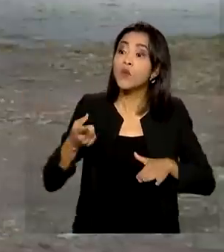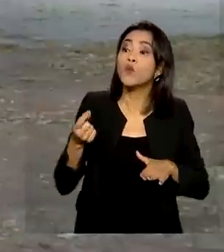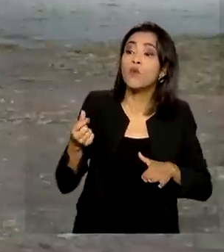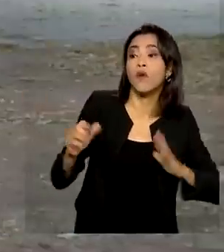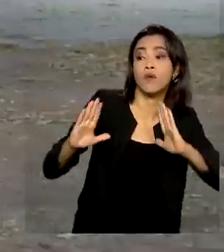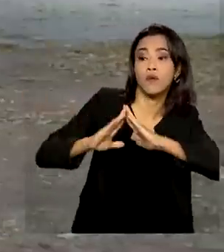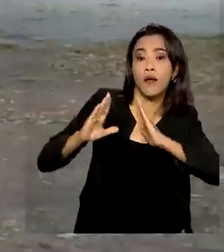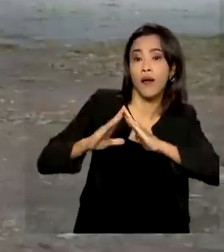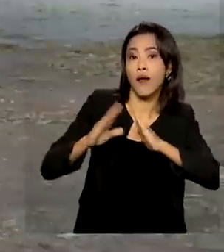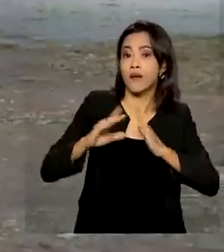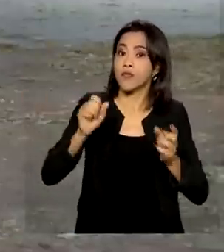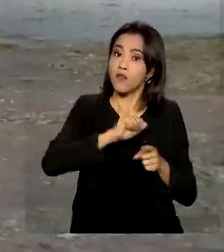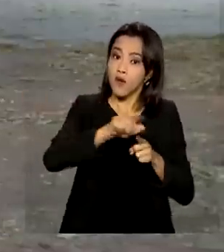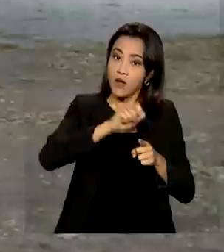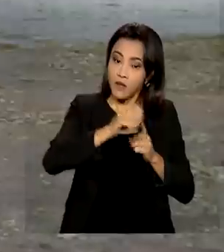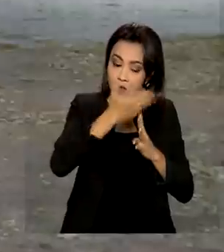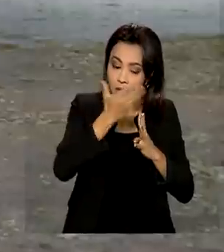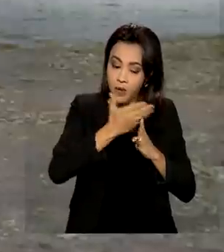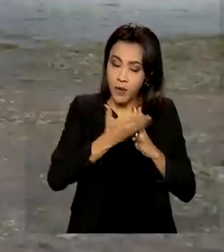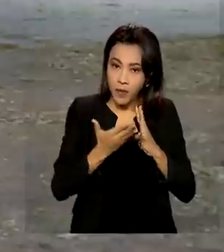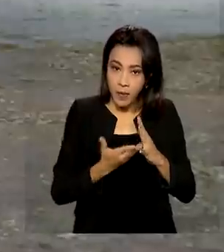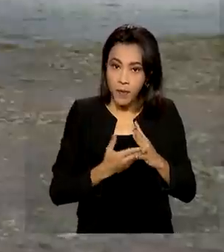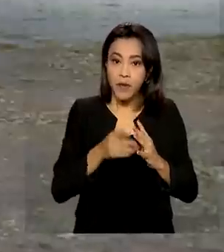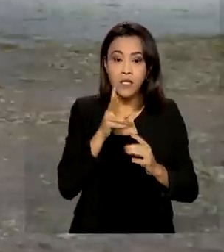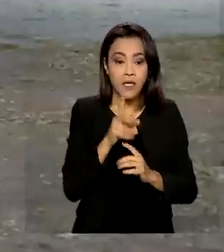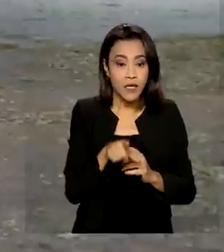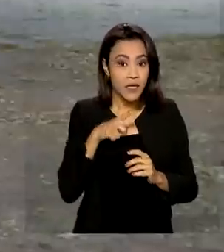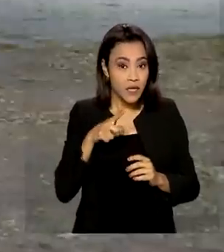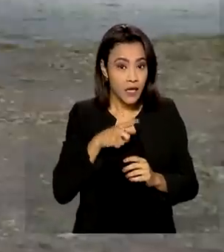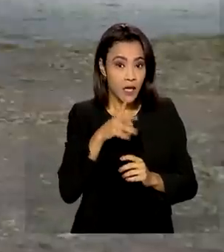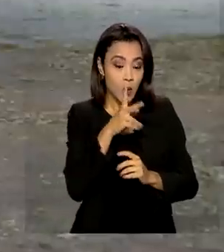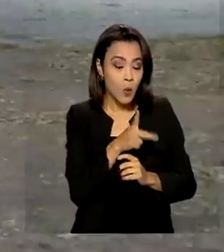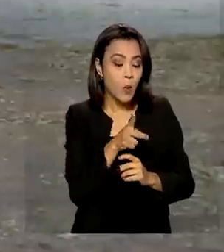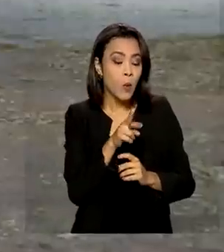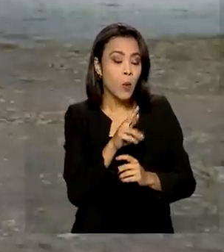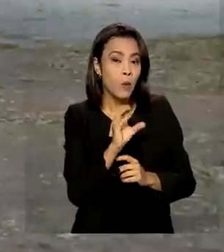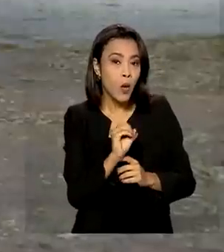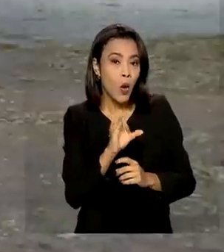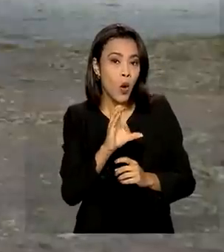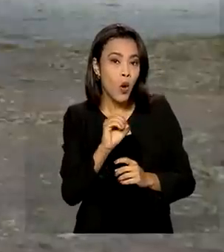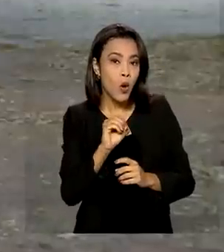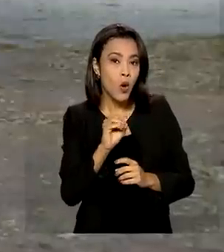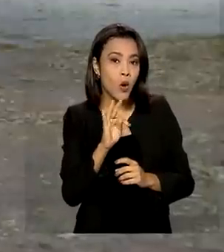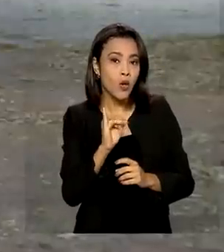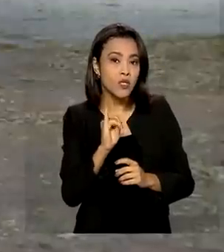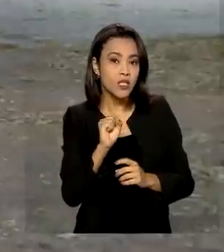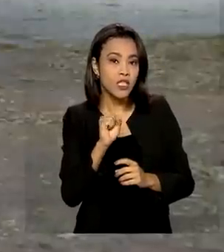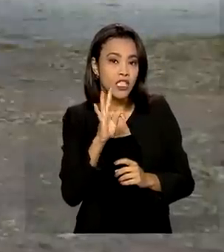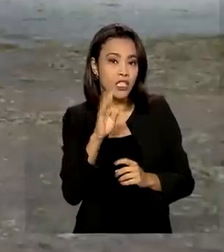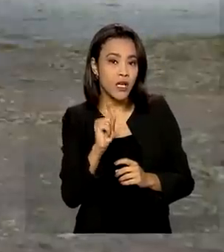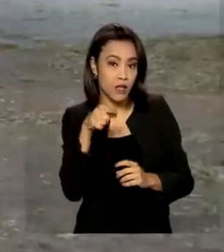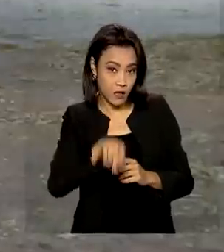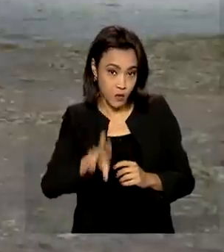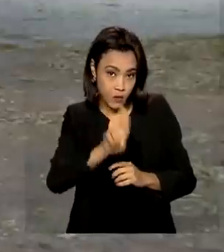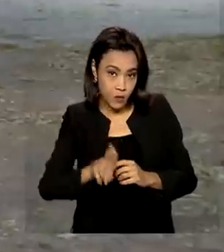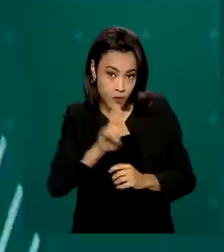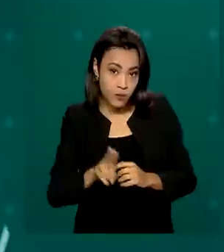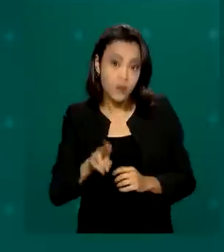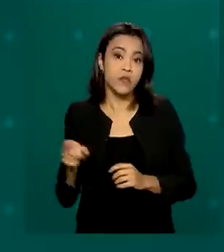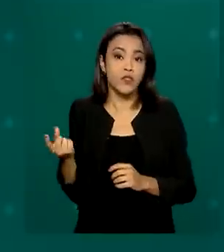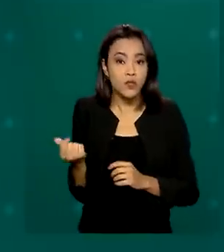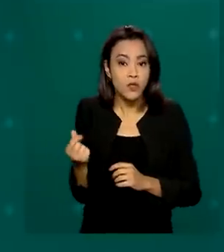financiado pelo programa Procotista. Esta linha de crédito utiliza exclusivamente recursos do FGTS.